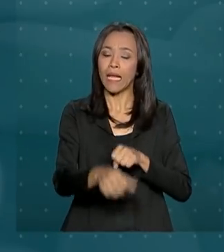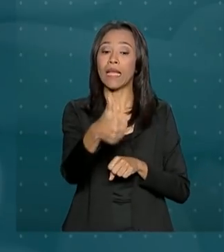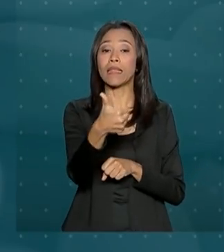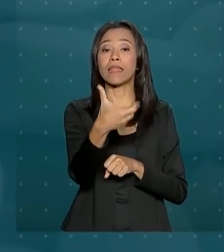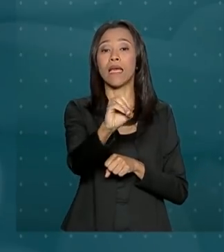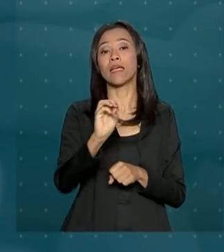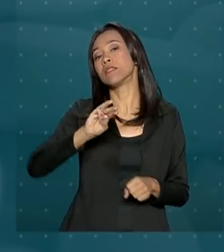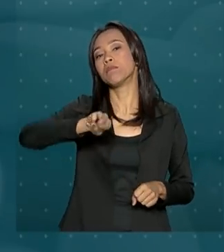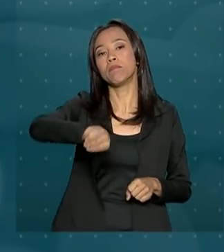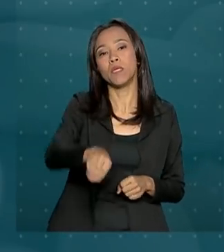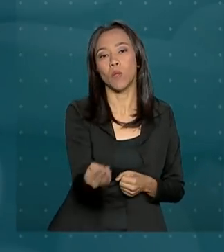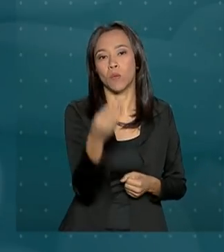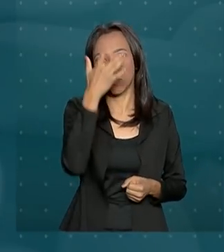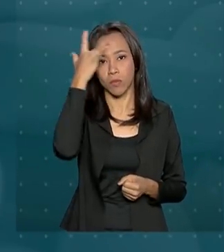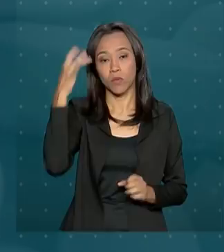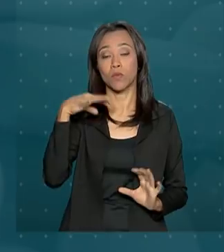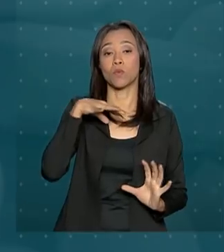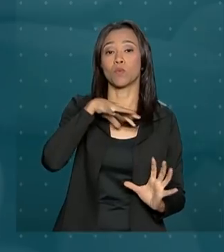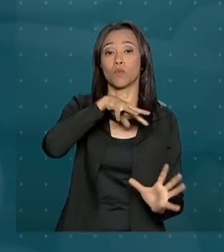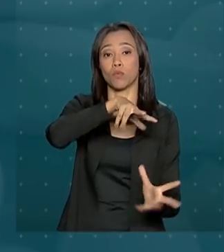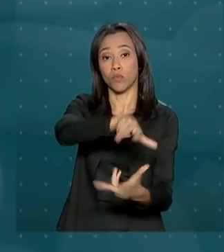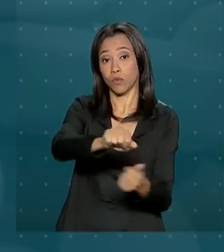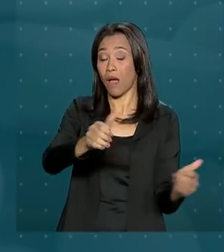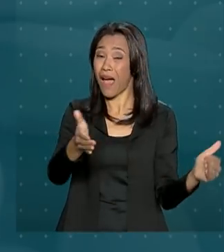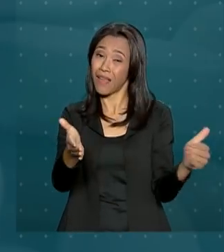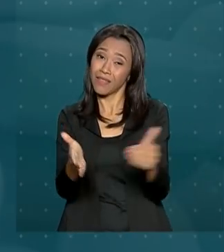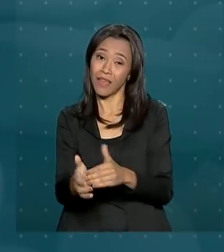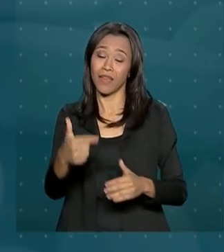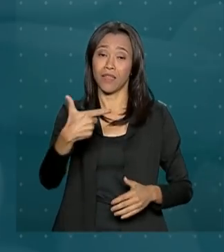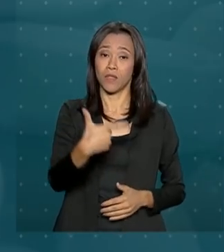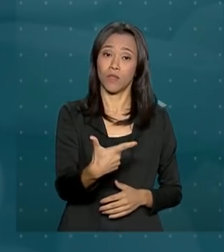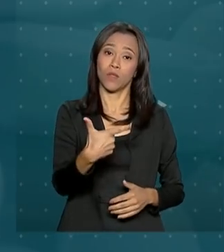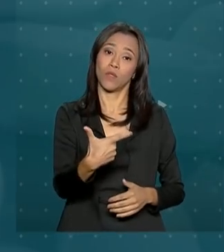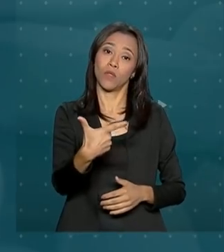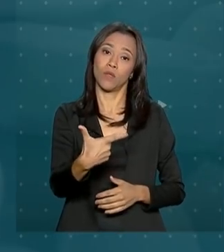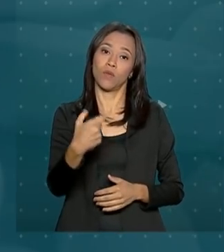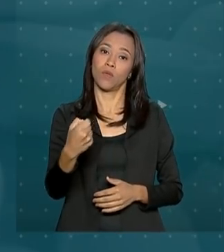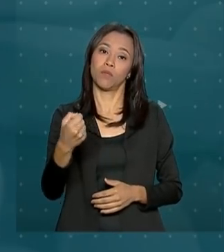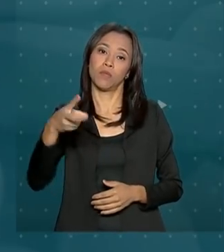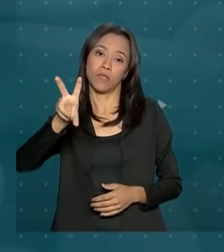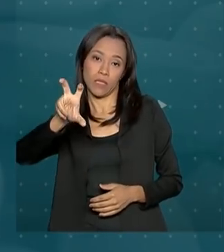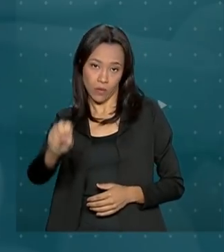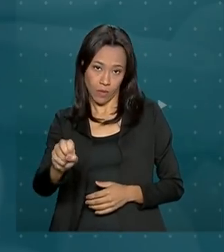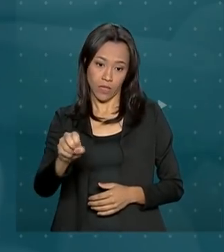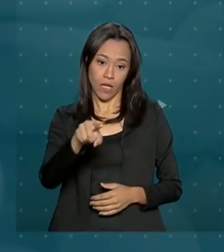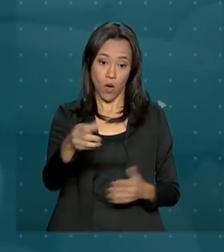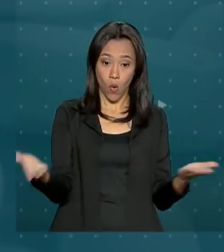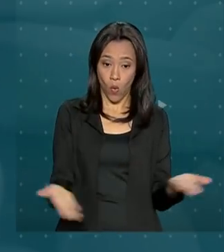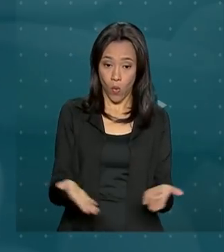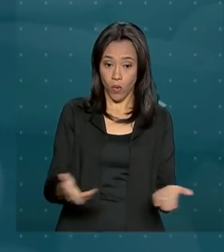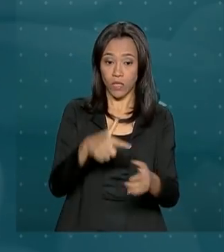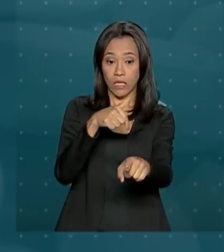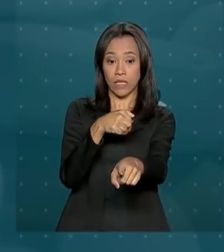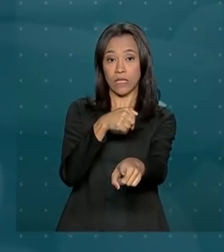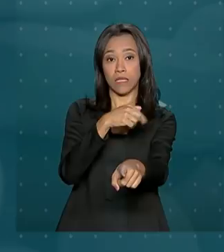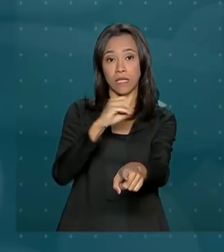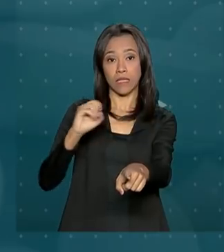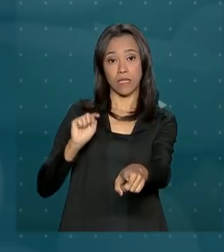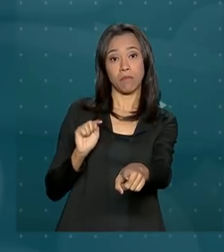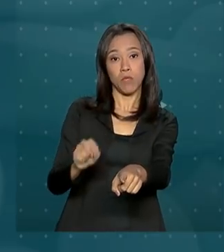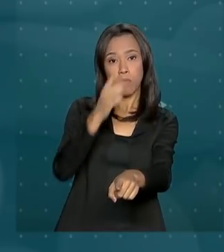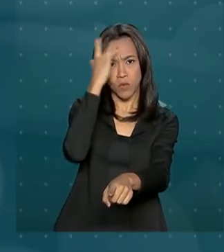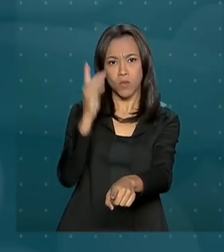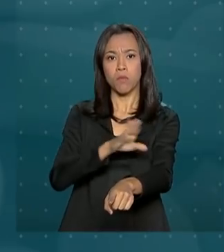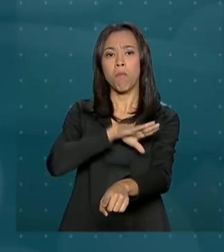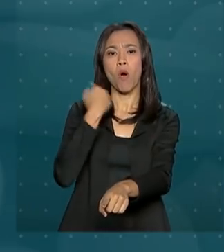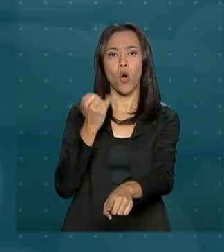de pessoas em todo o mundo até 2050. Atualmente, 700 mil pessoas morrem por